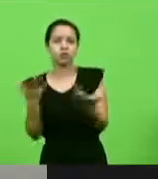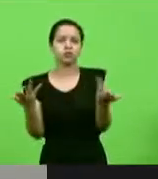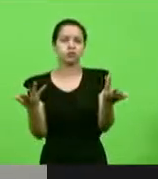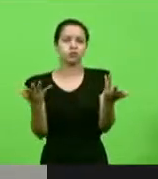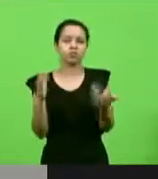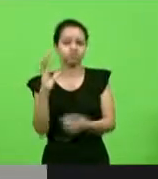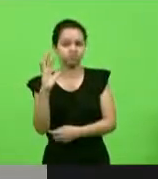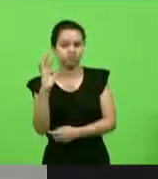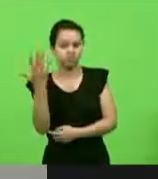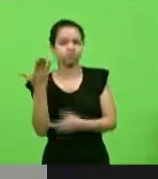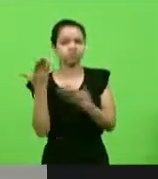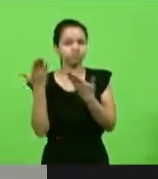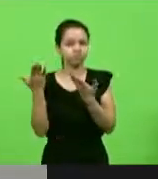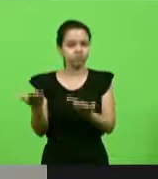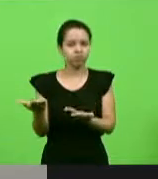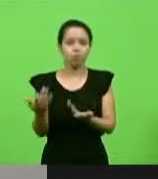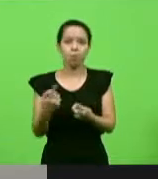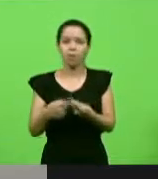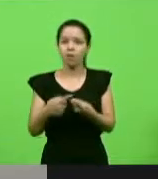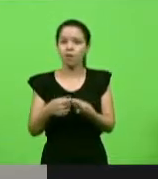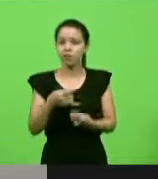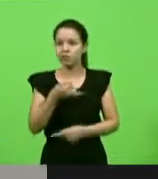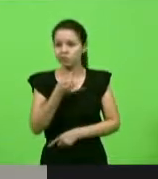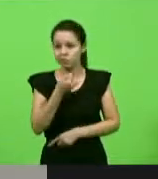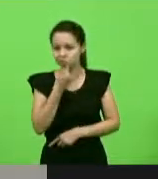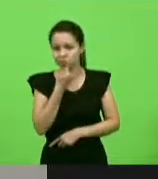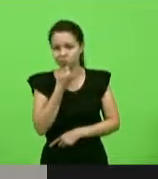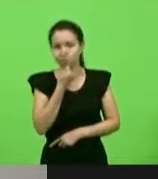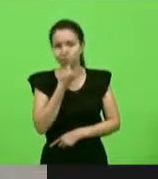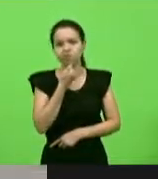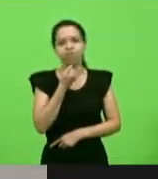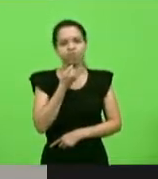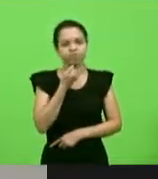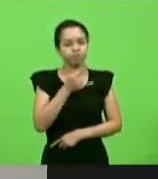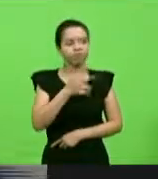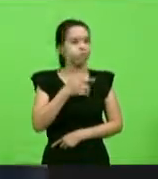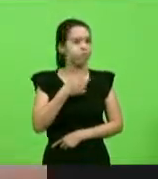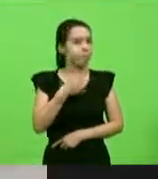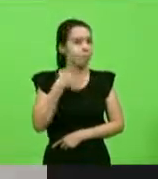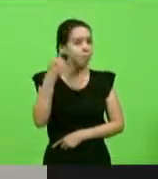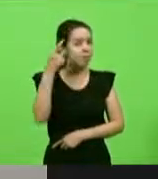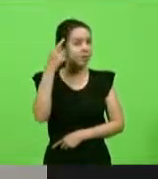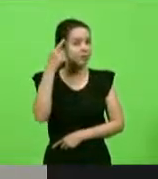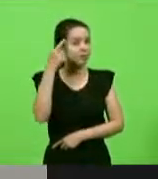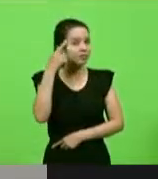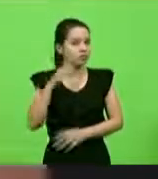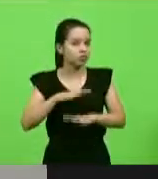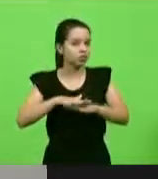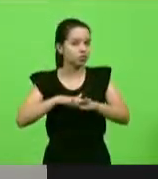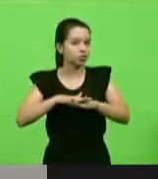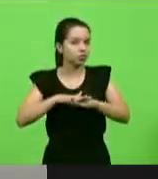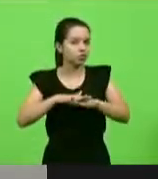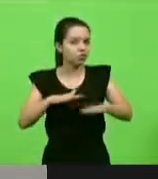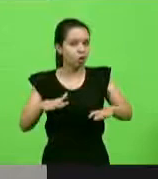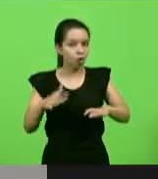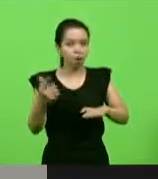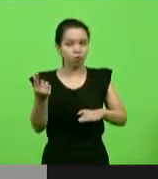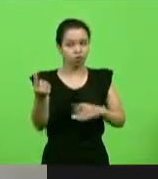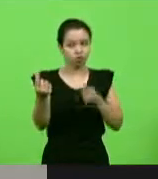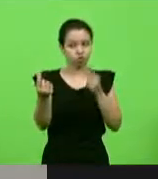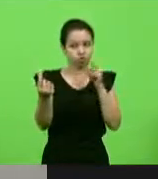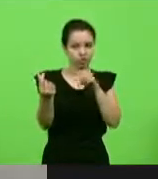porque, infelizmente, não dá para pensar apenas no capital.